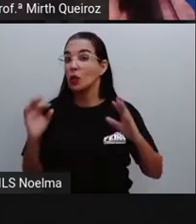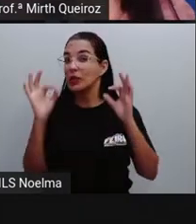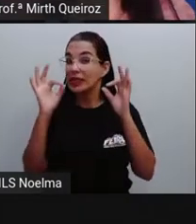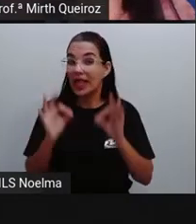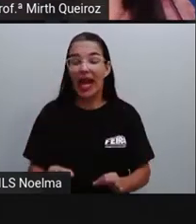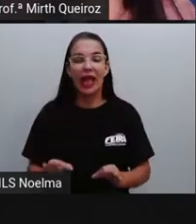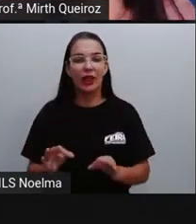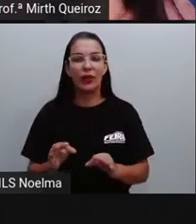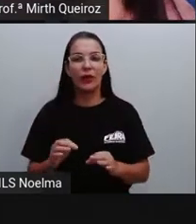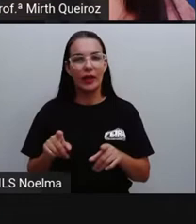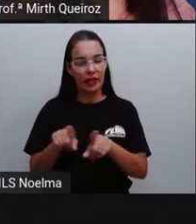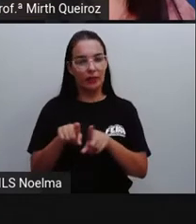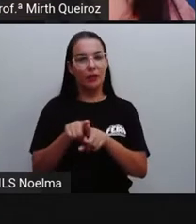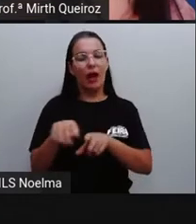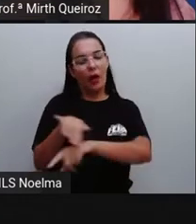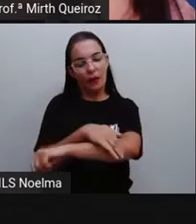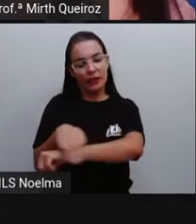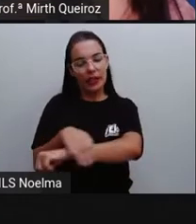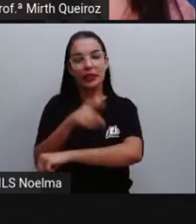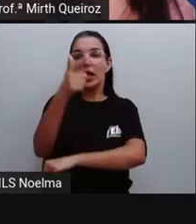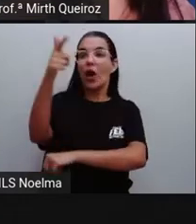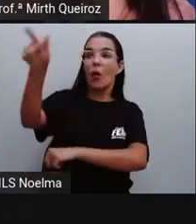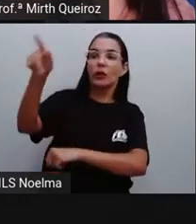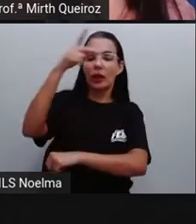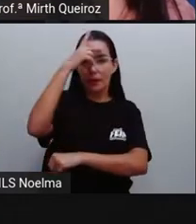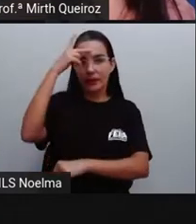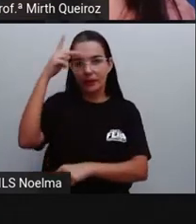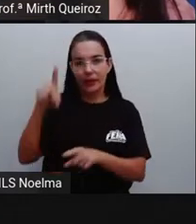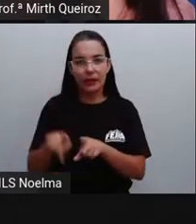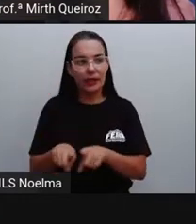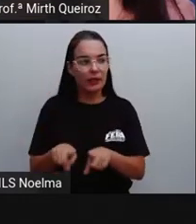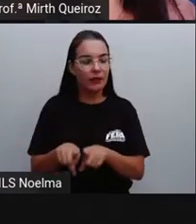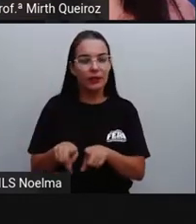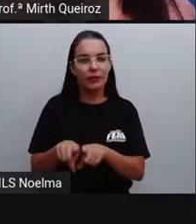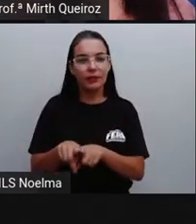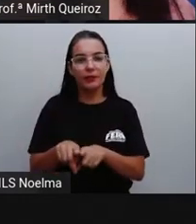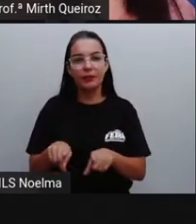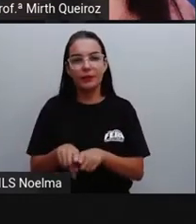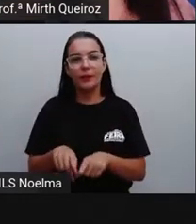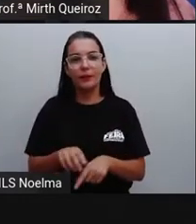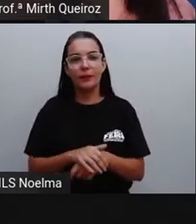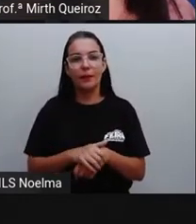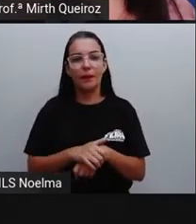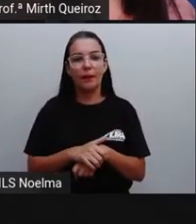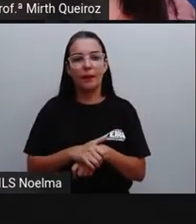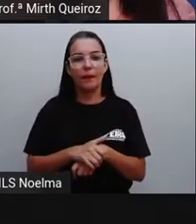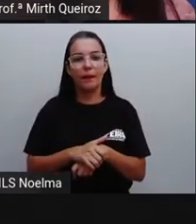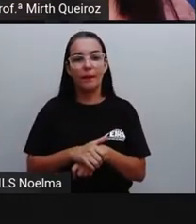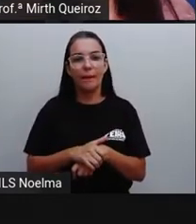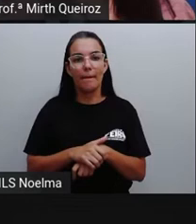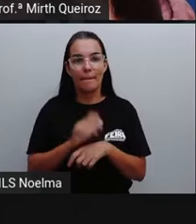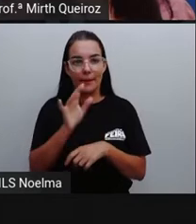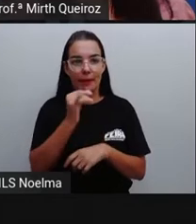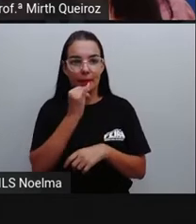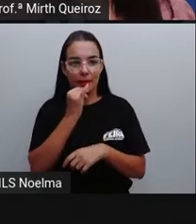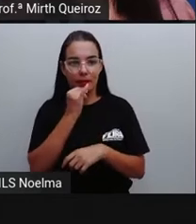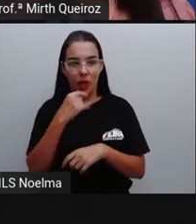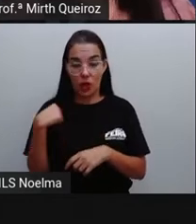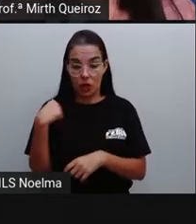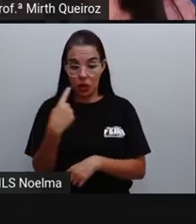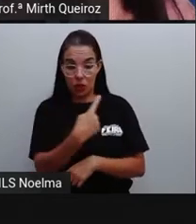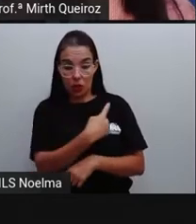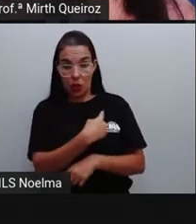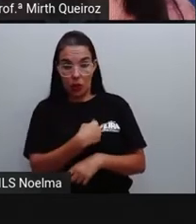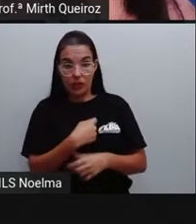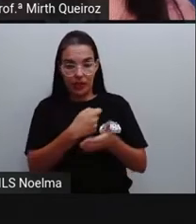destinatário. Então, no verso do envelope, a gente escreve o nosso nome. Nós somos os remetentes, né?